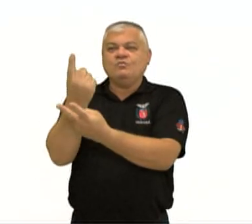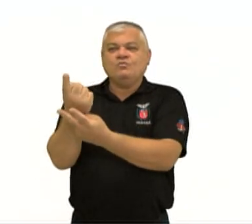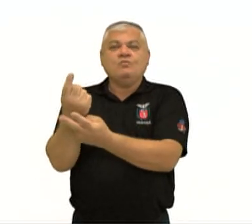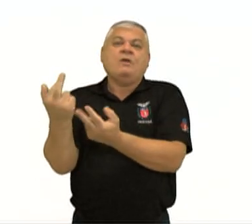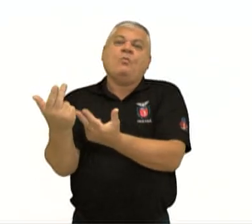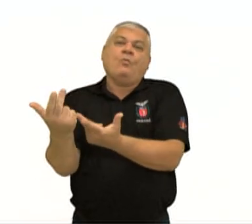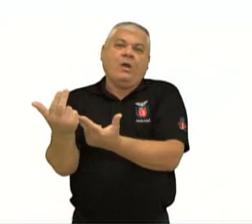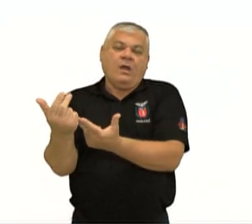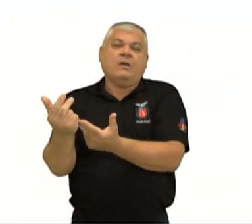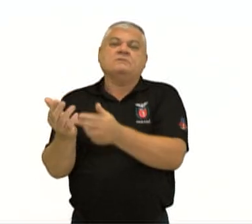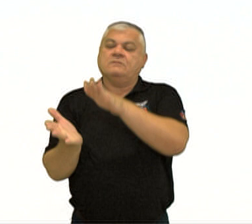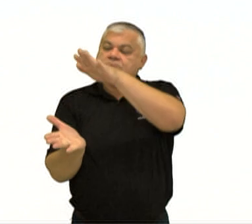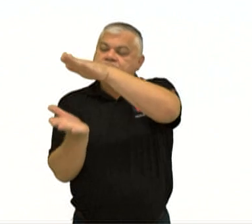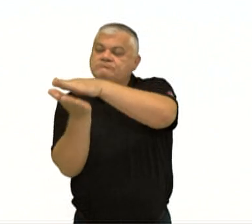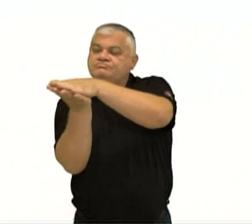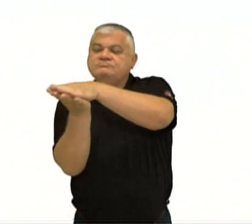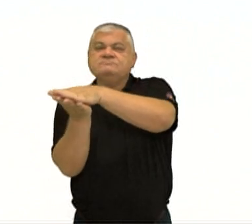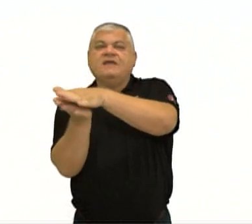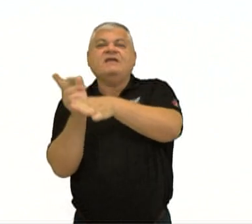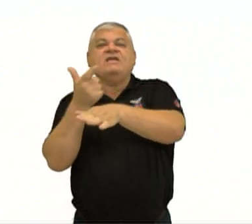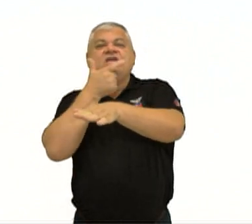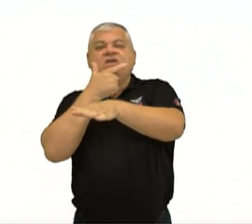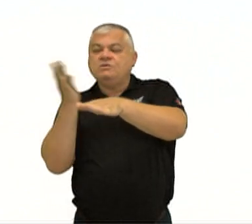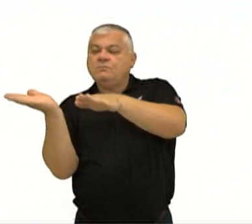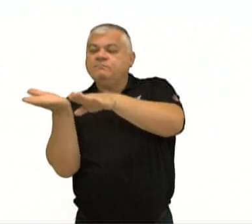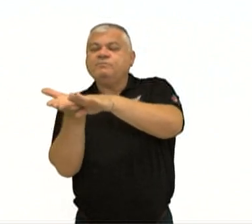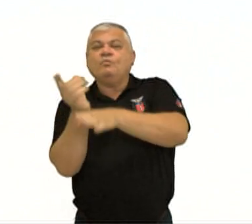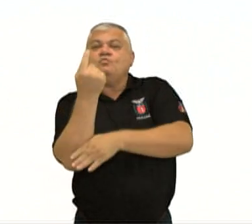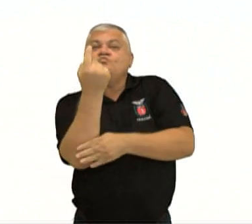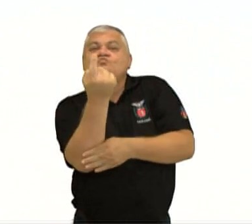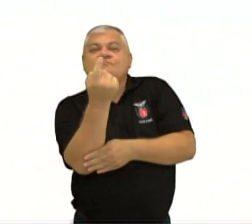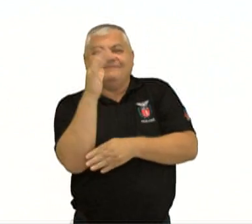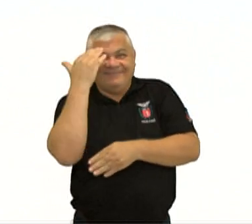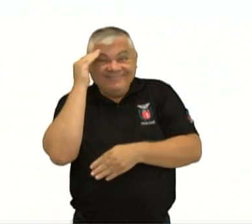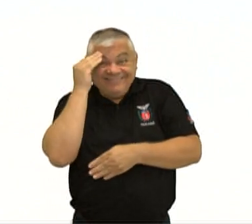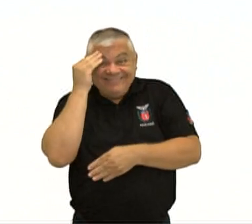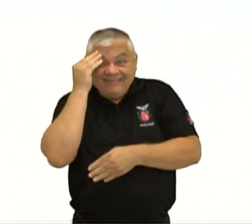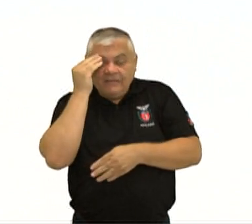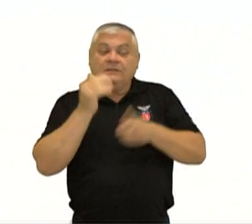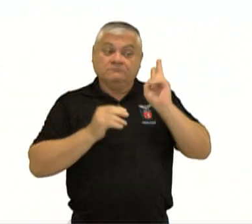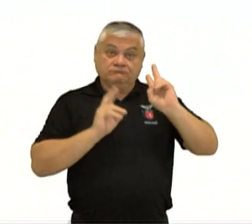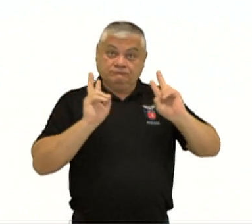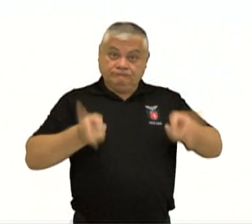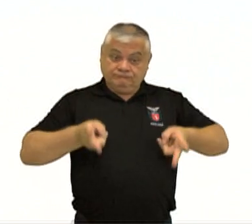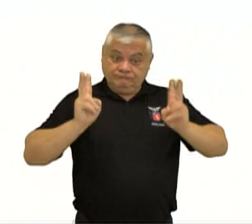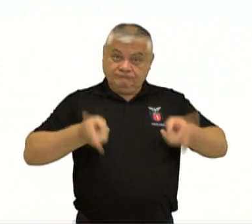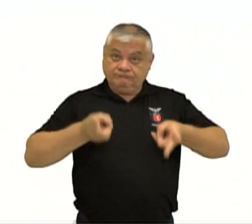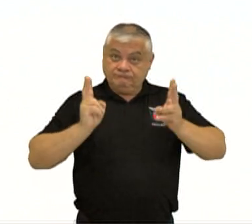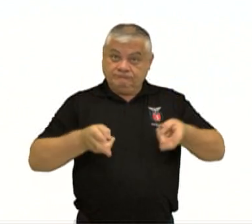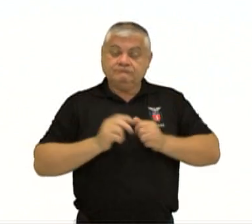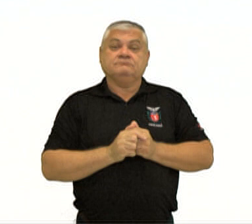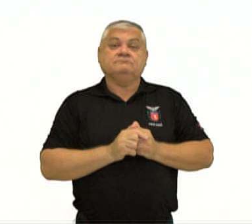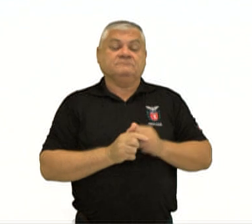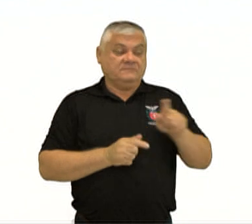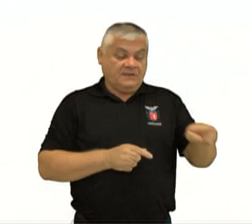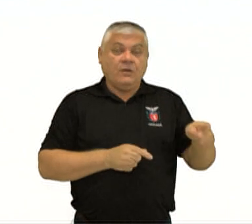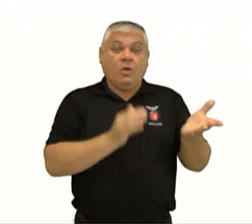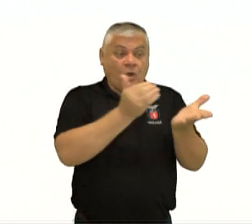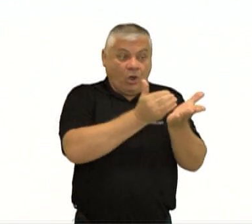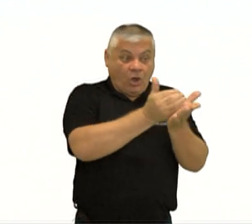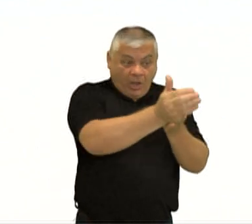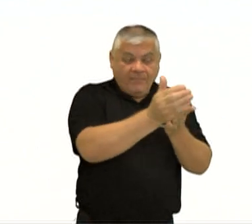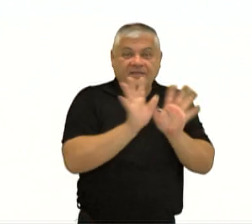conservo a massa e trabalho com as proporções, tá? Lei de Proust, proporção, lei de